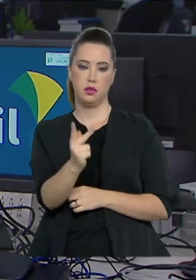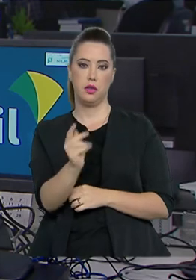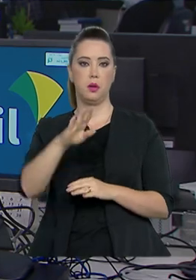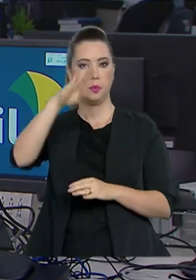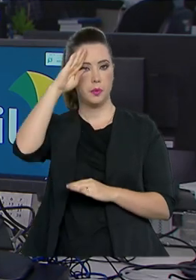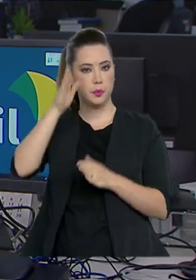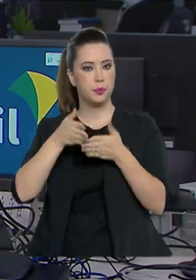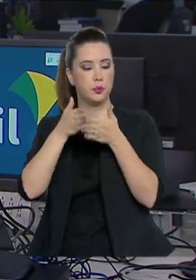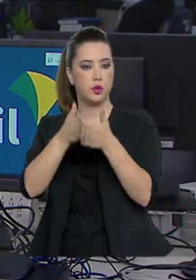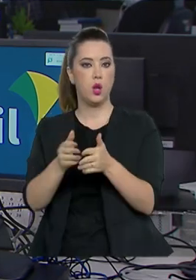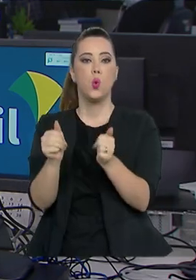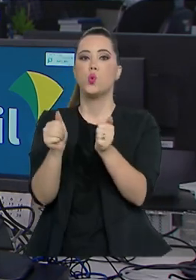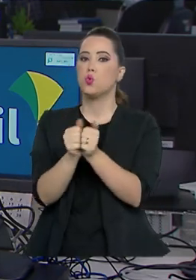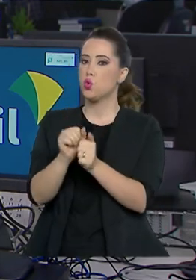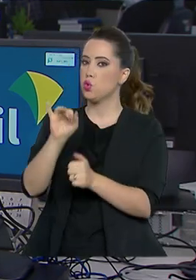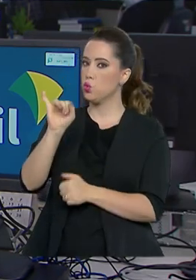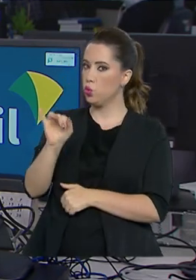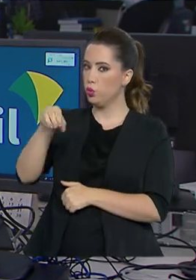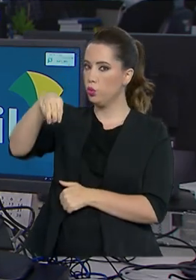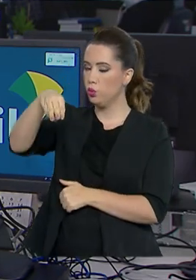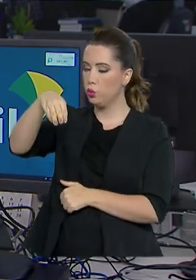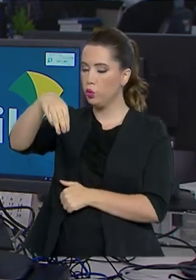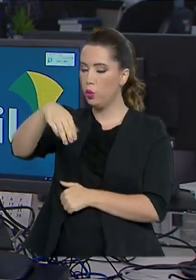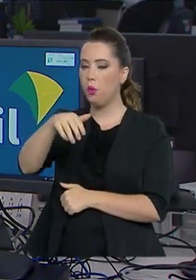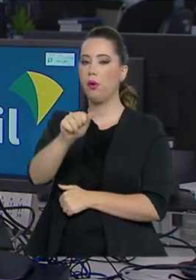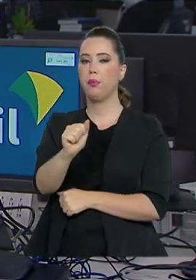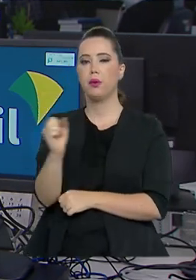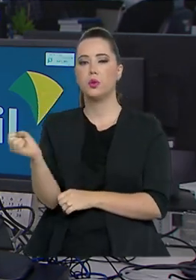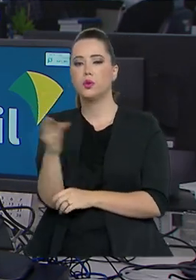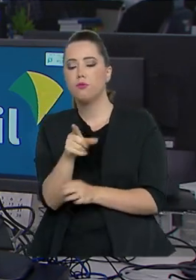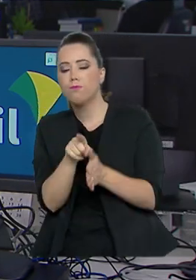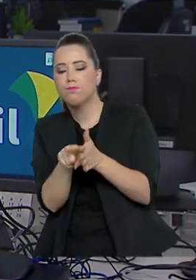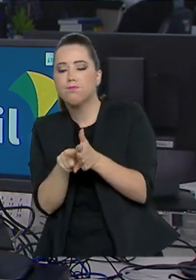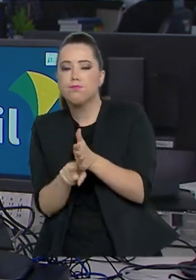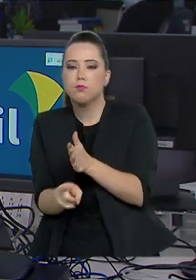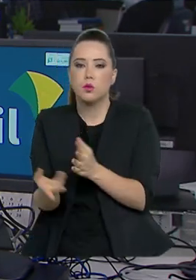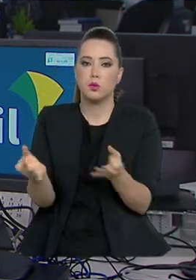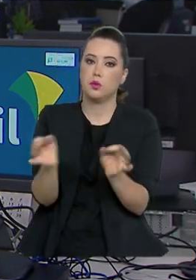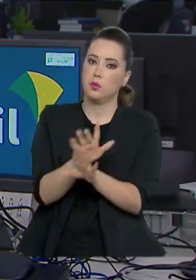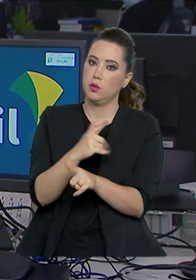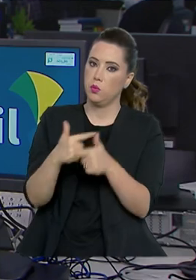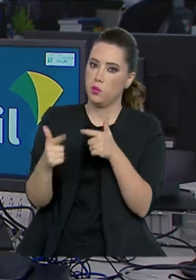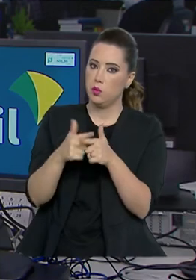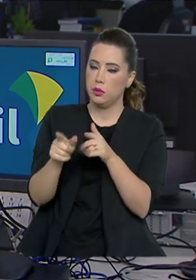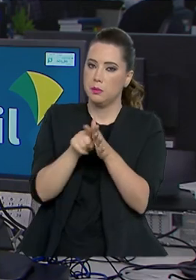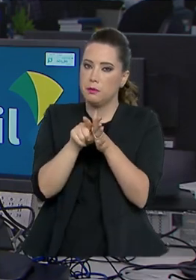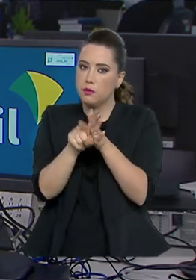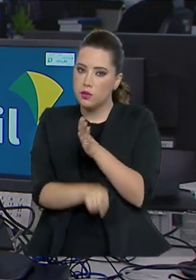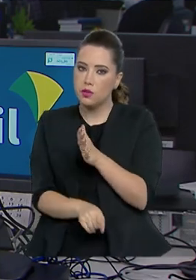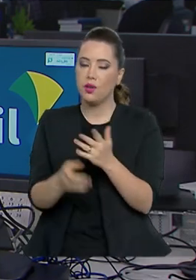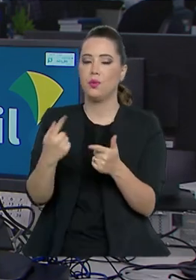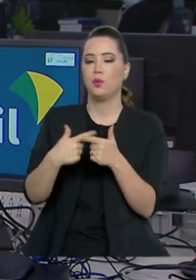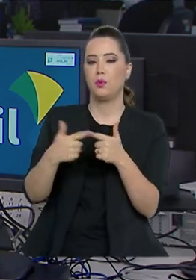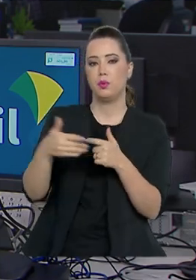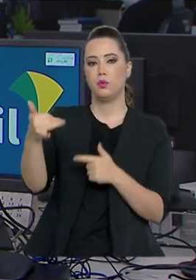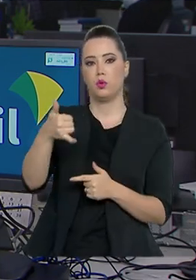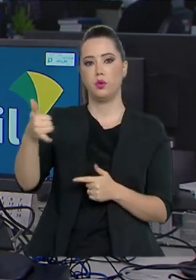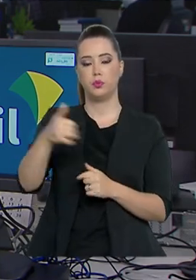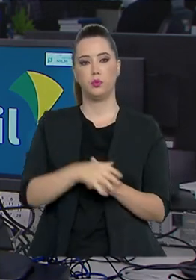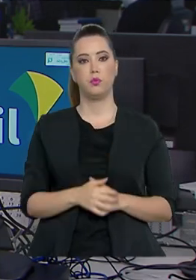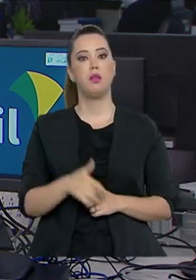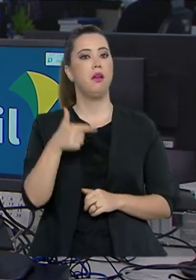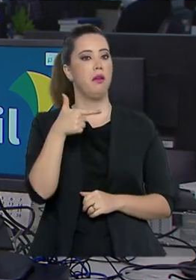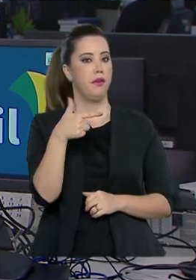Marinha e Ibama, em busca de novos dados que possam ajudar na solução e na investigação do derramamento de óleo.